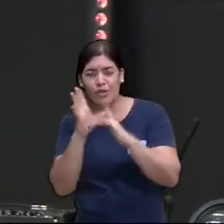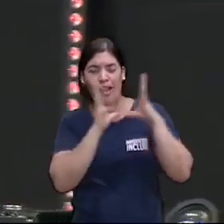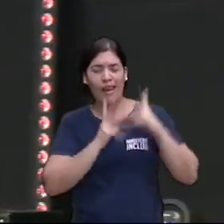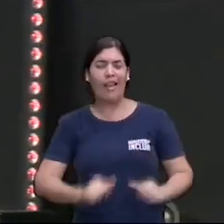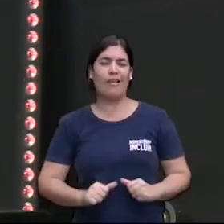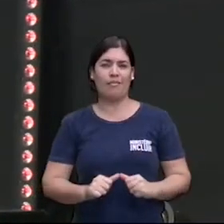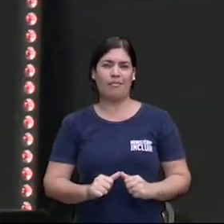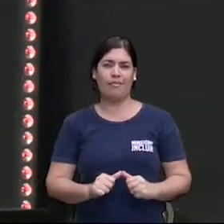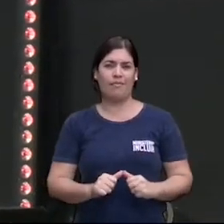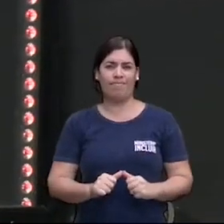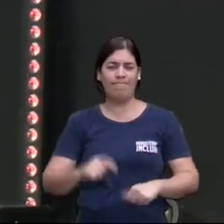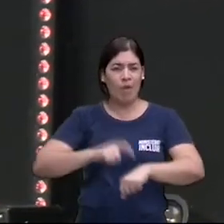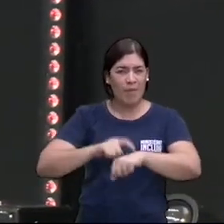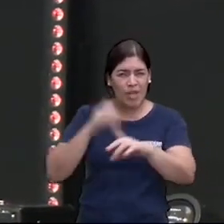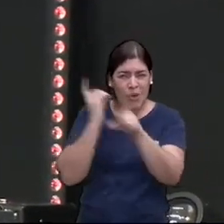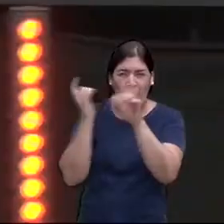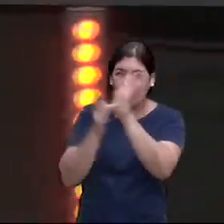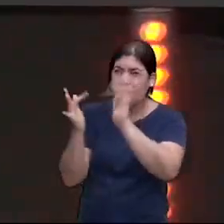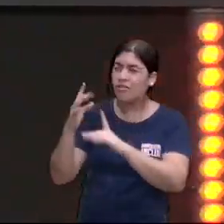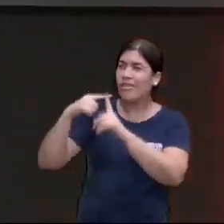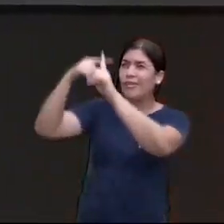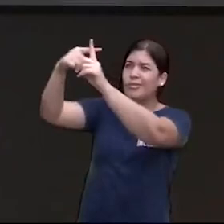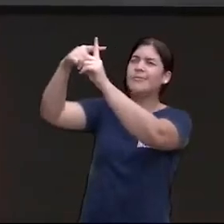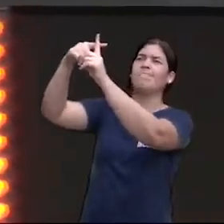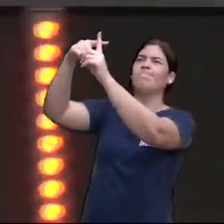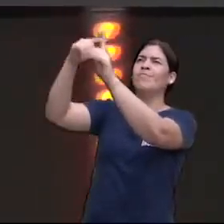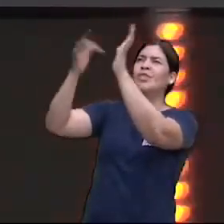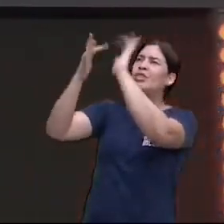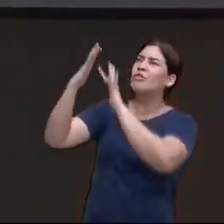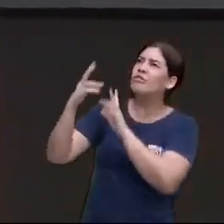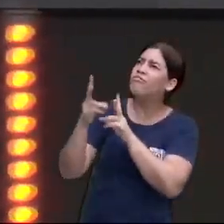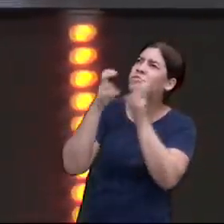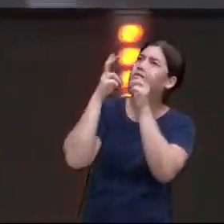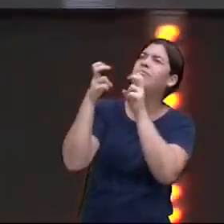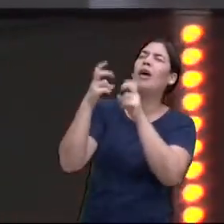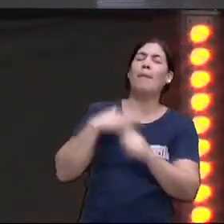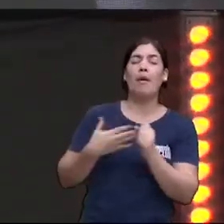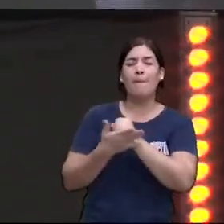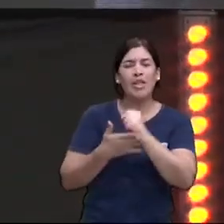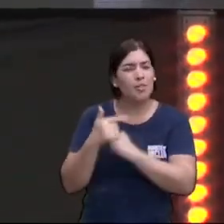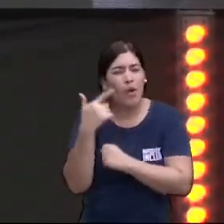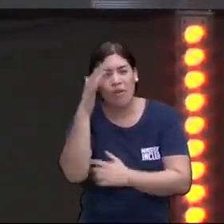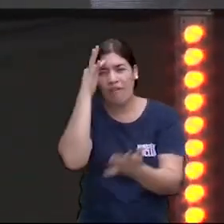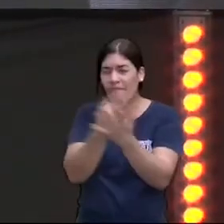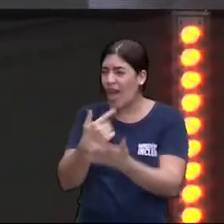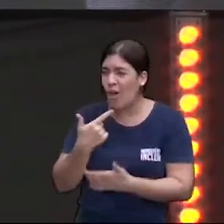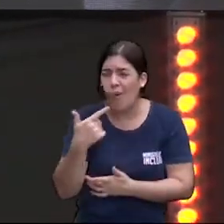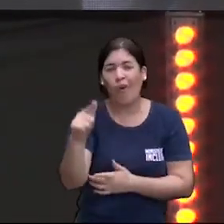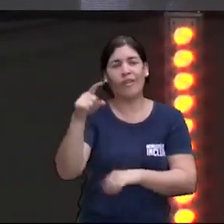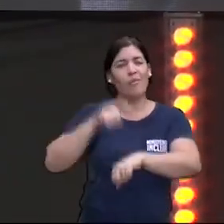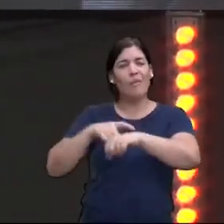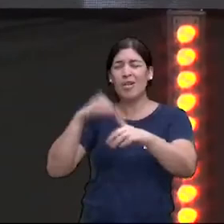minhas convicções são outras meus pensamentos são outros meus princípios são outros minha fé é outra minha